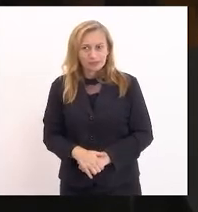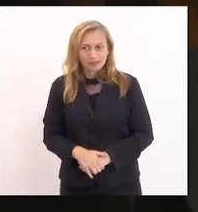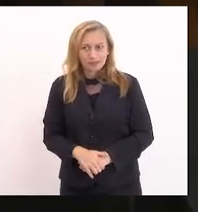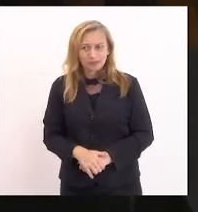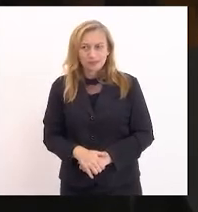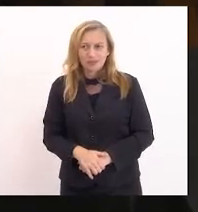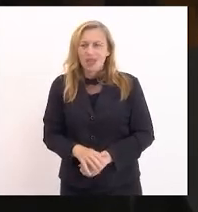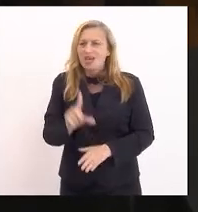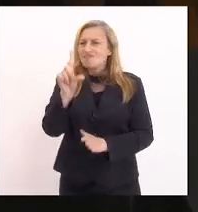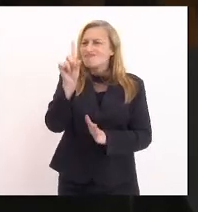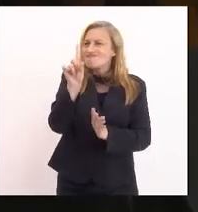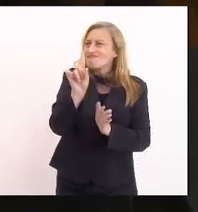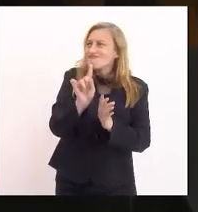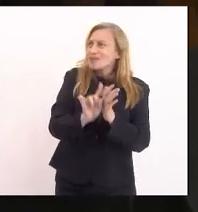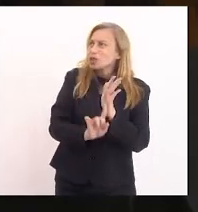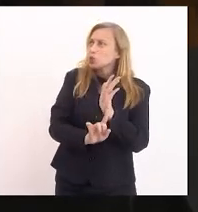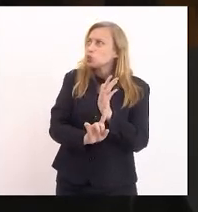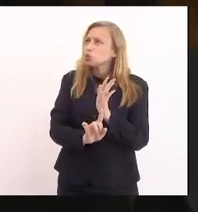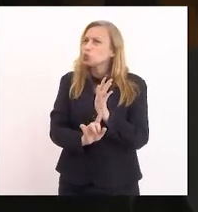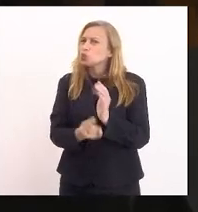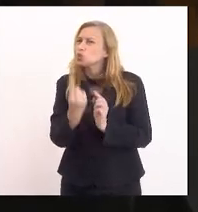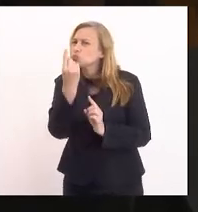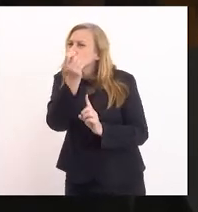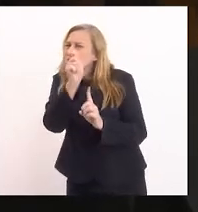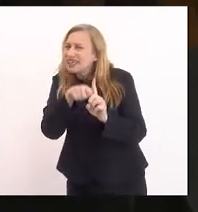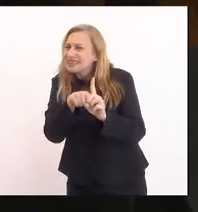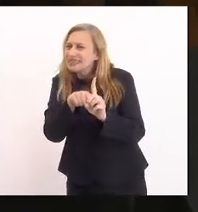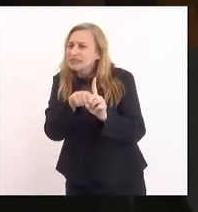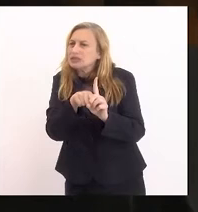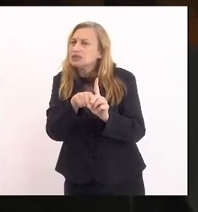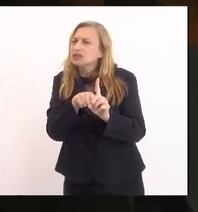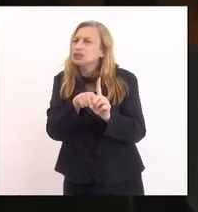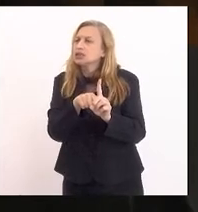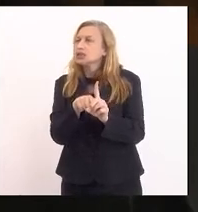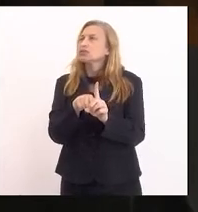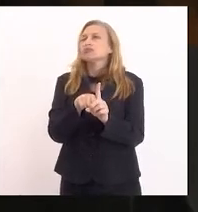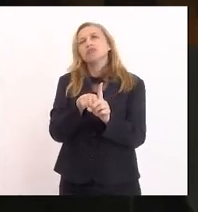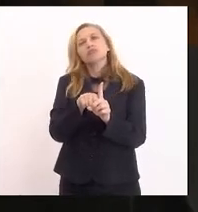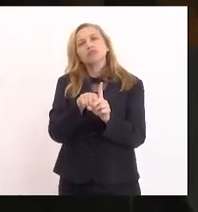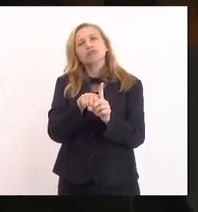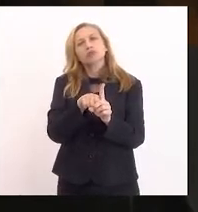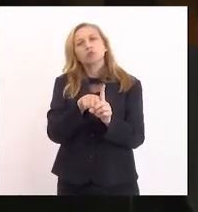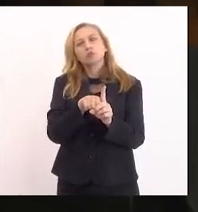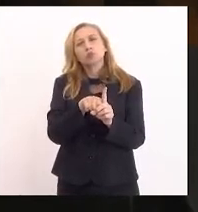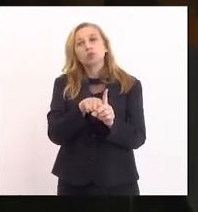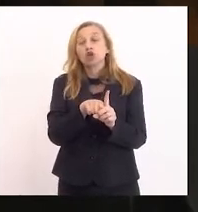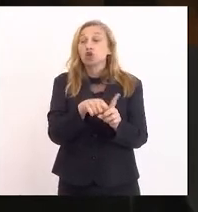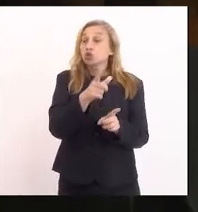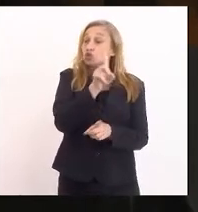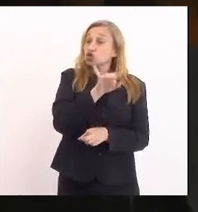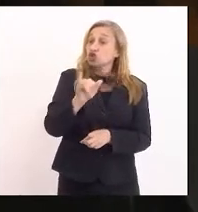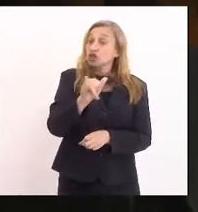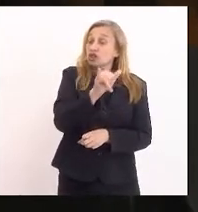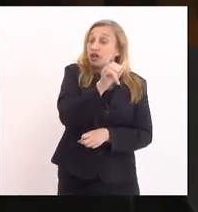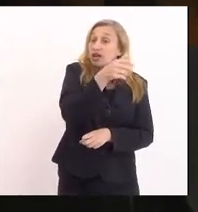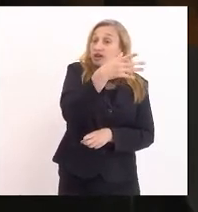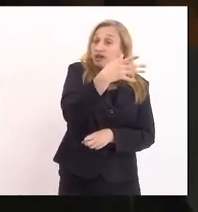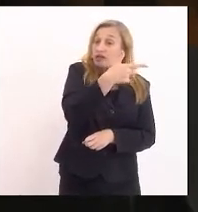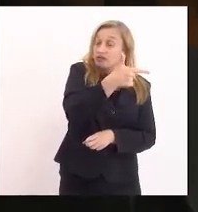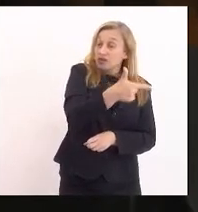Em menos de um mês, contando a partir do dia 24 de janeiro,